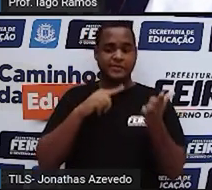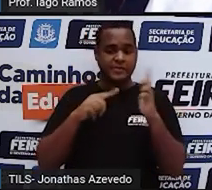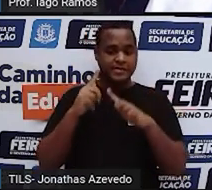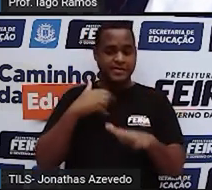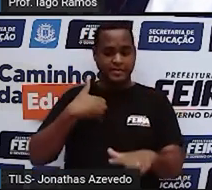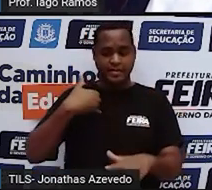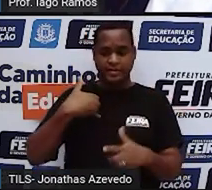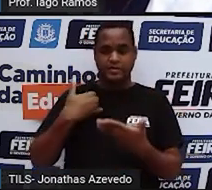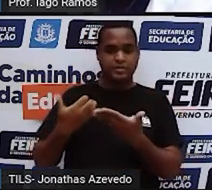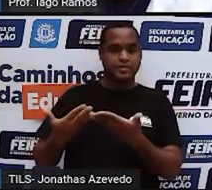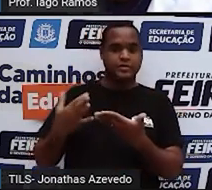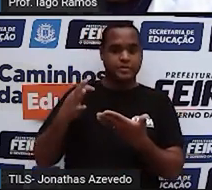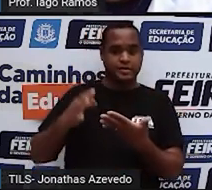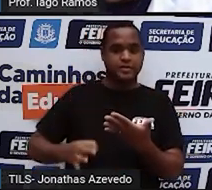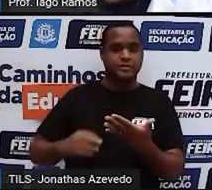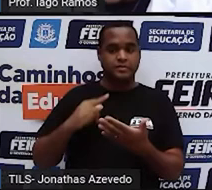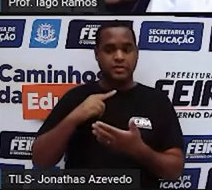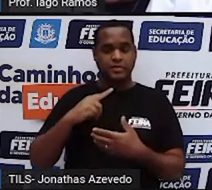sua idade aí?